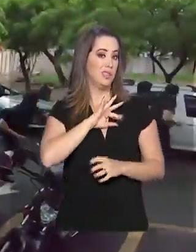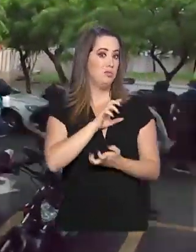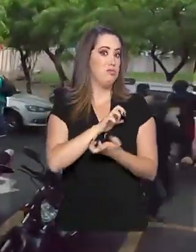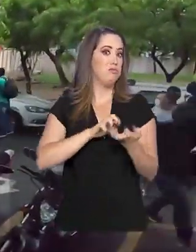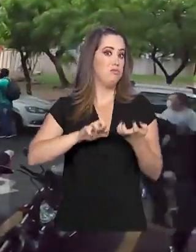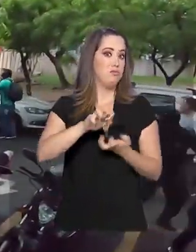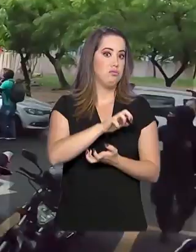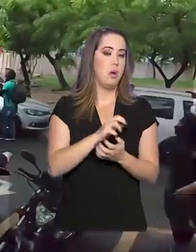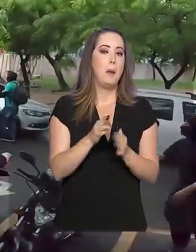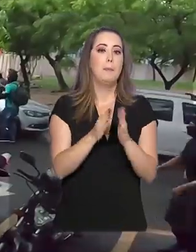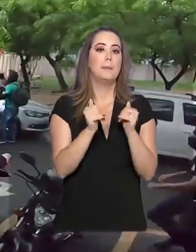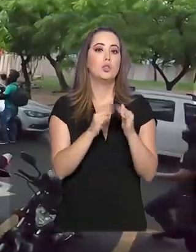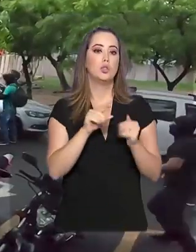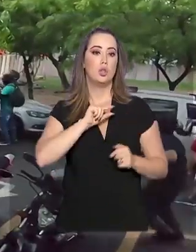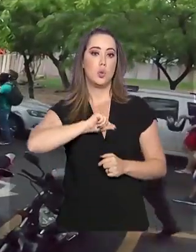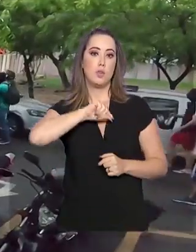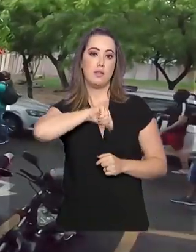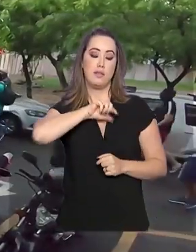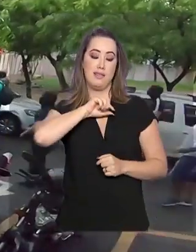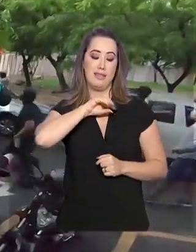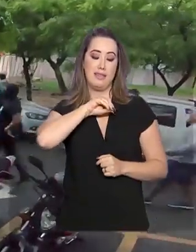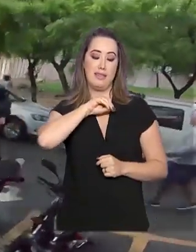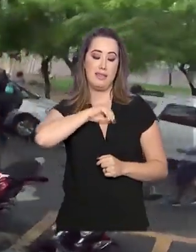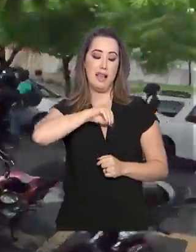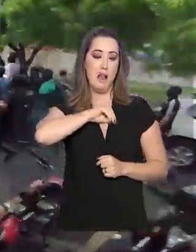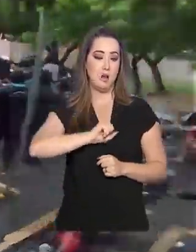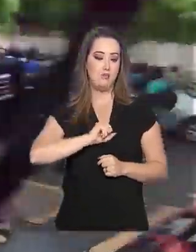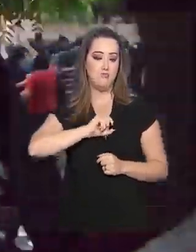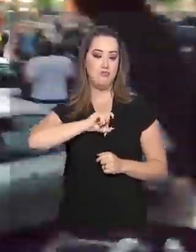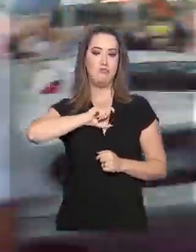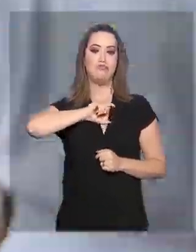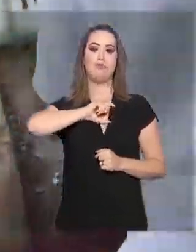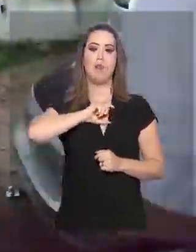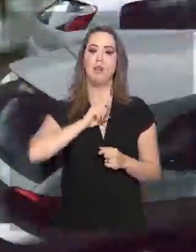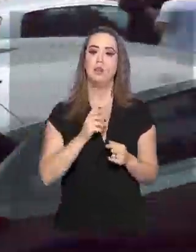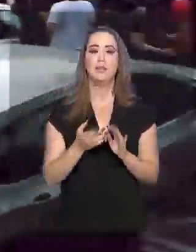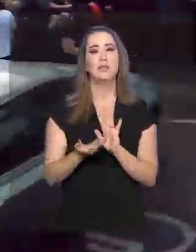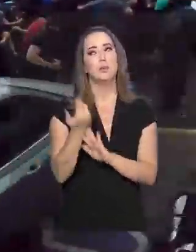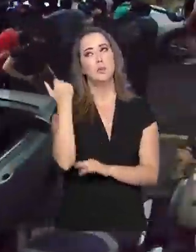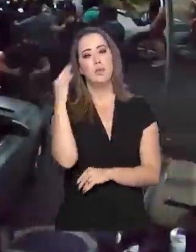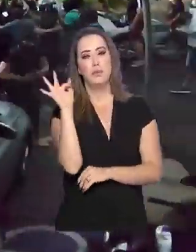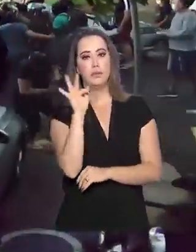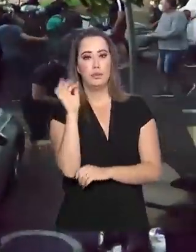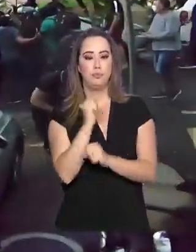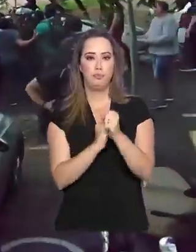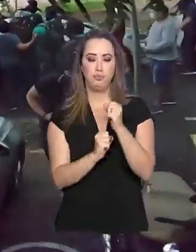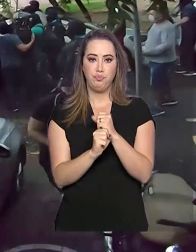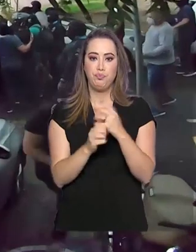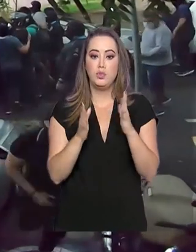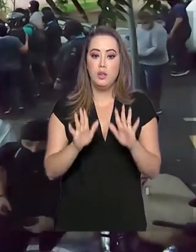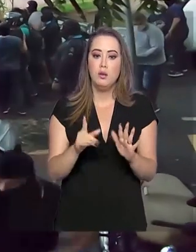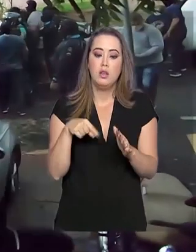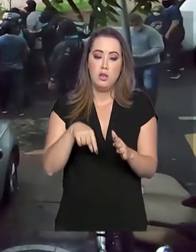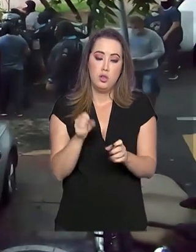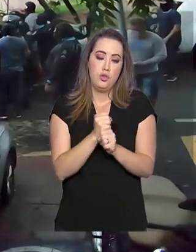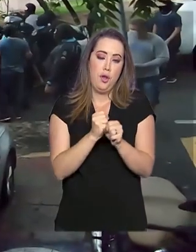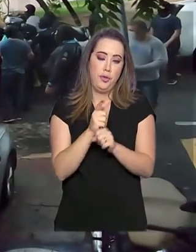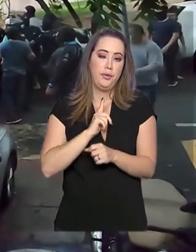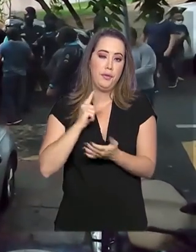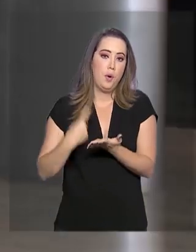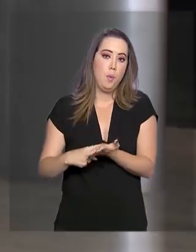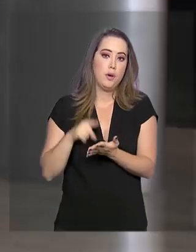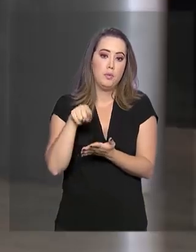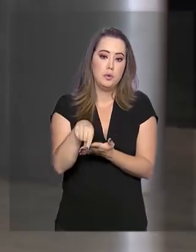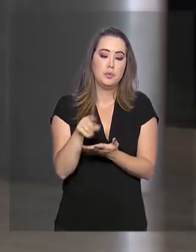melhores salários desde dezembro do ano passado e, em fevereiro deste ano, chegou a ocorrer um acordo, foi feito um acordo, mas, mesmo assim, eles